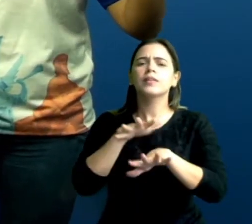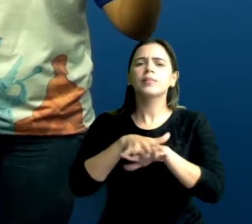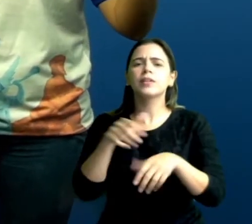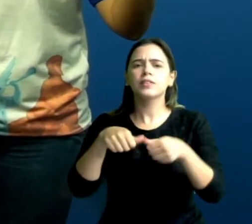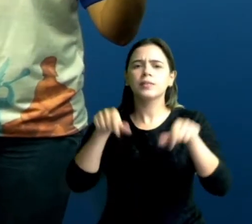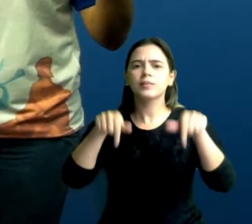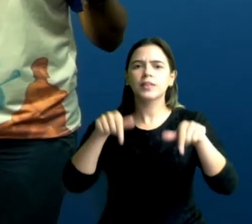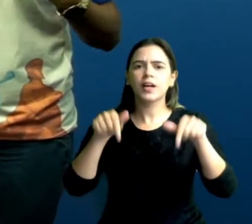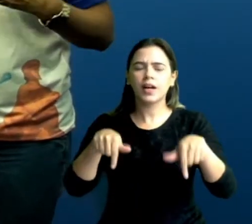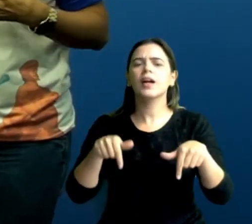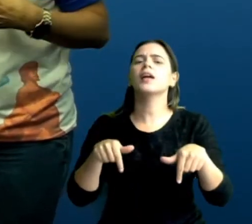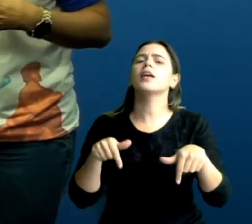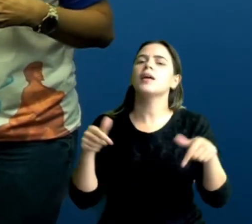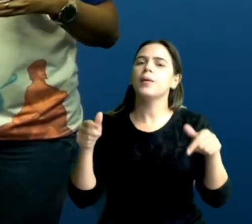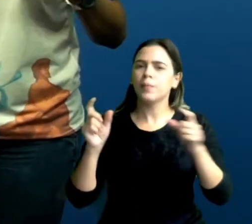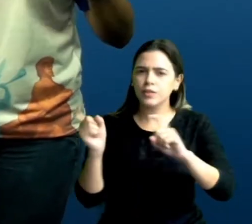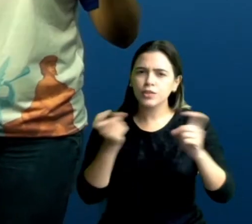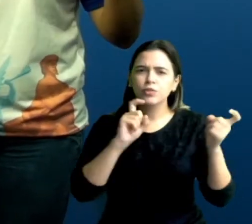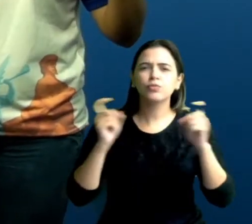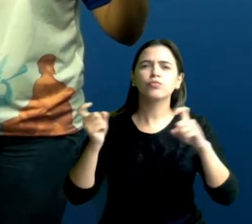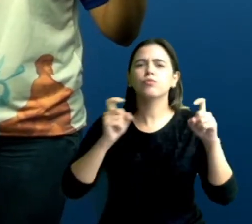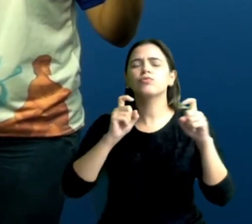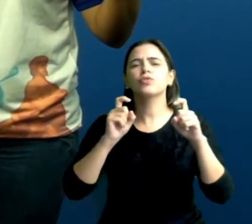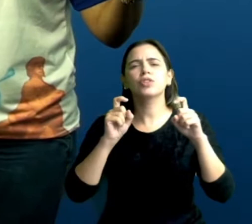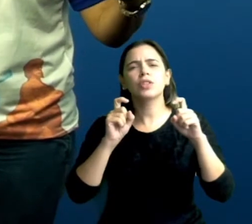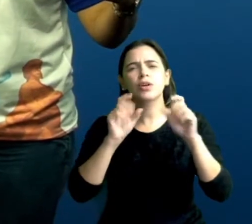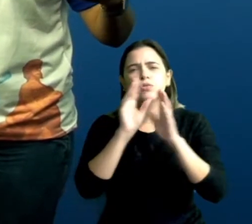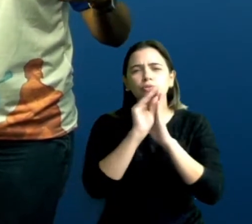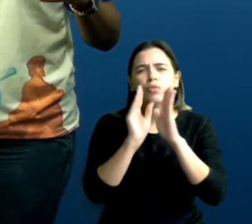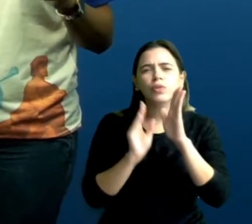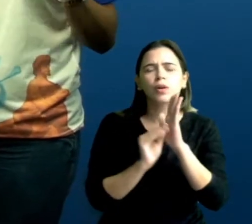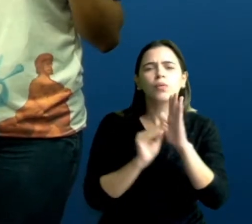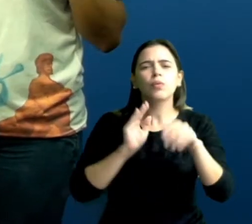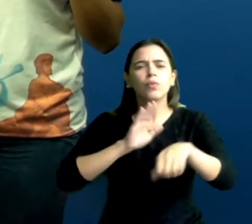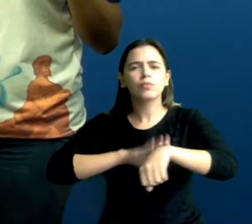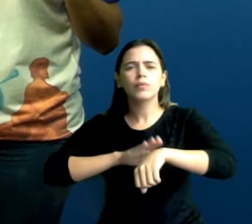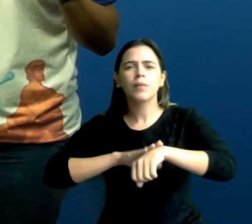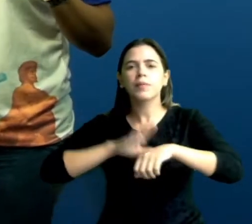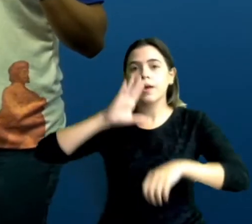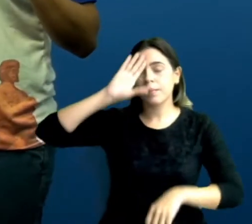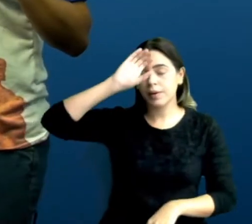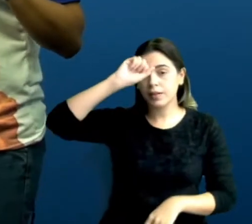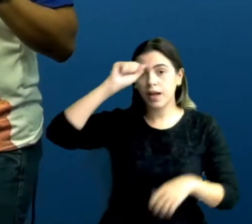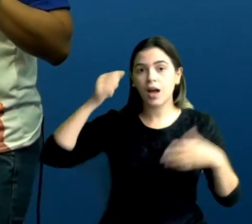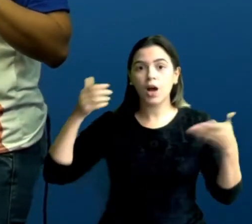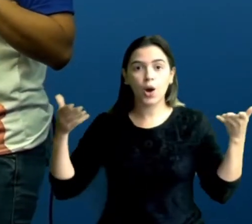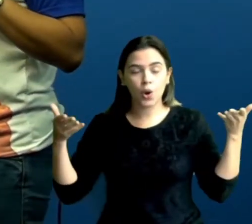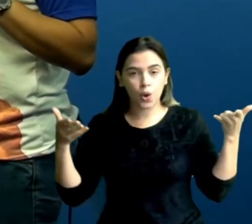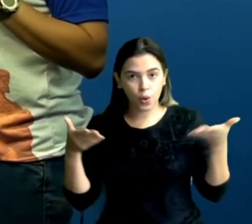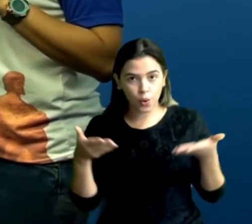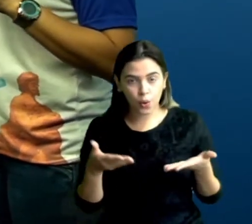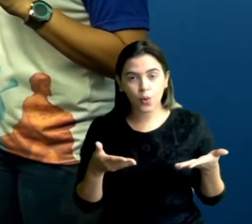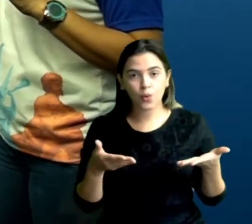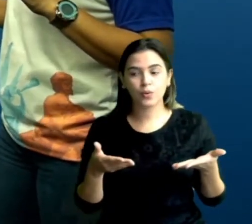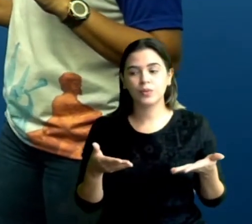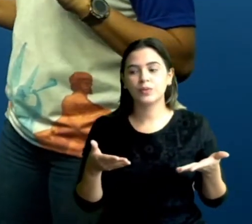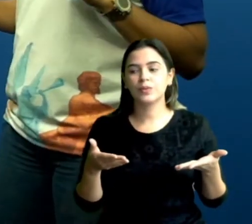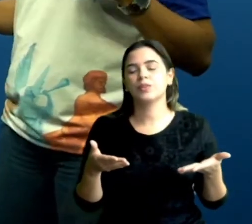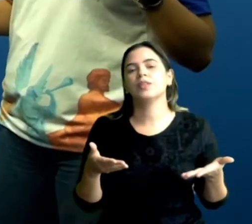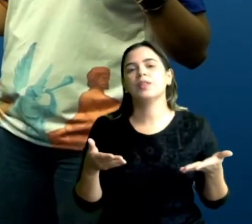momento para a gente discutir alguns conteúdos, momento de aprendizado. Hoje nós iremos